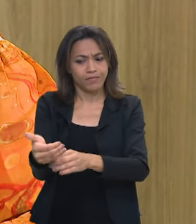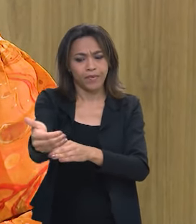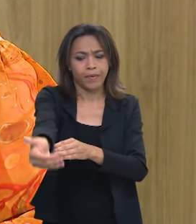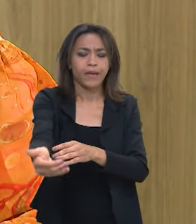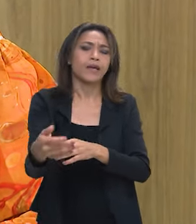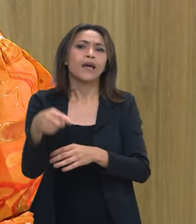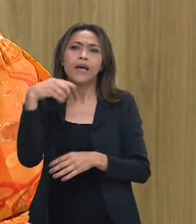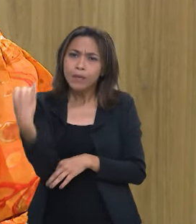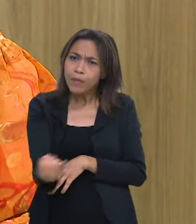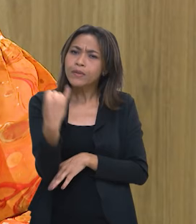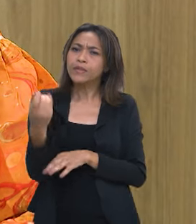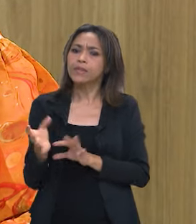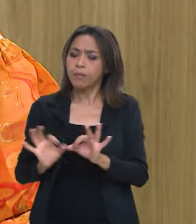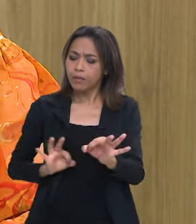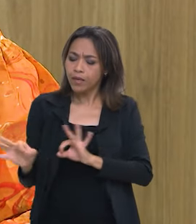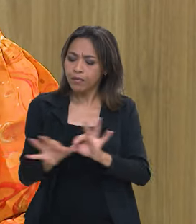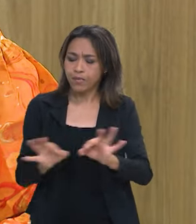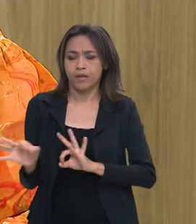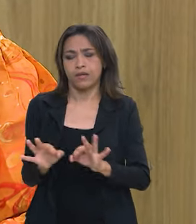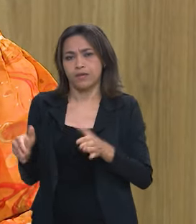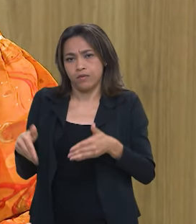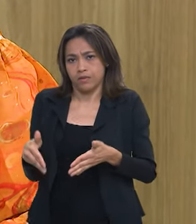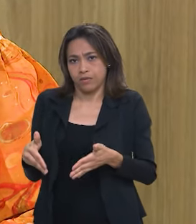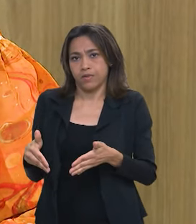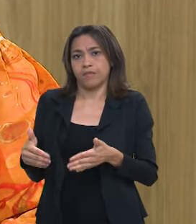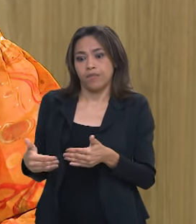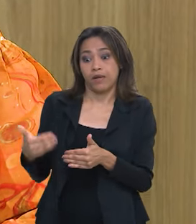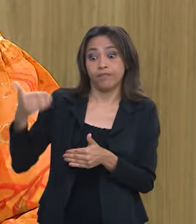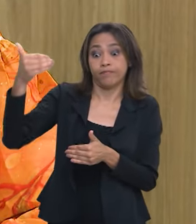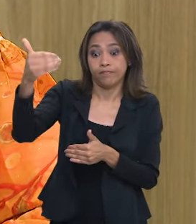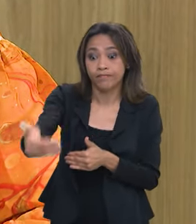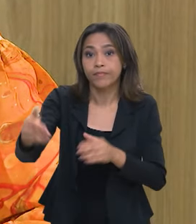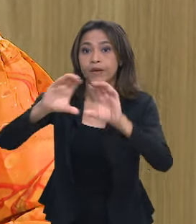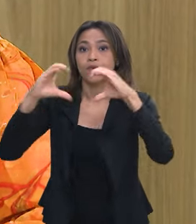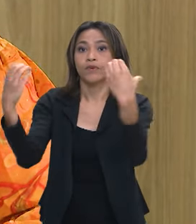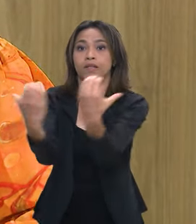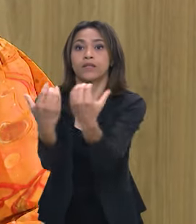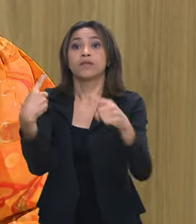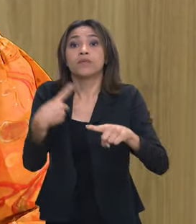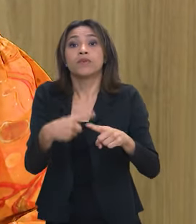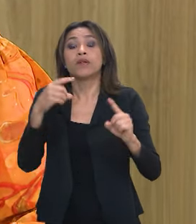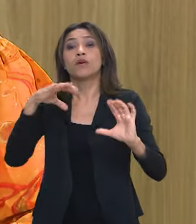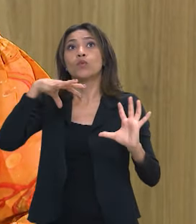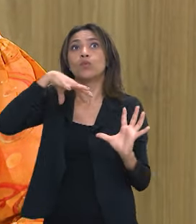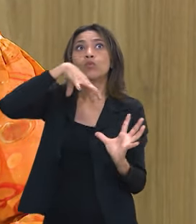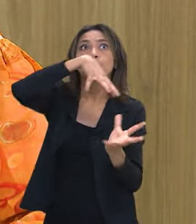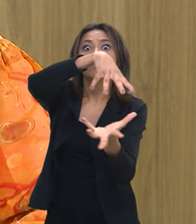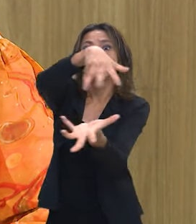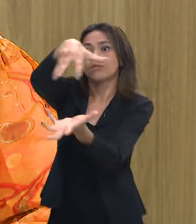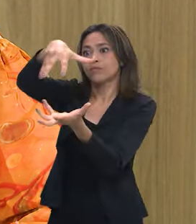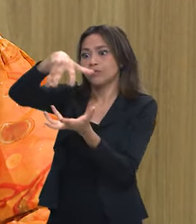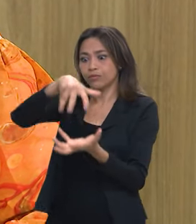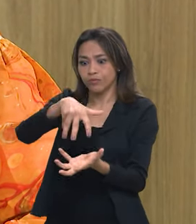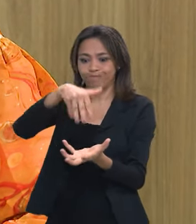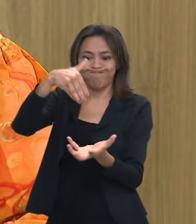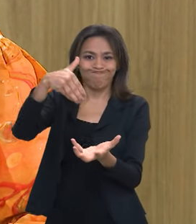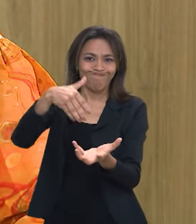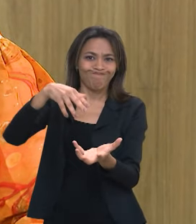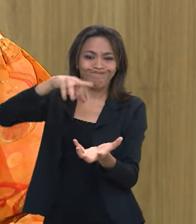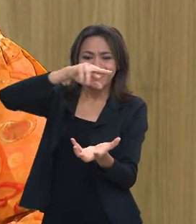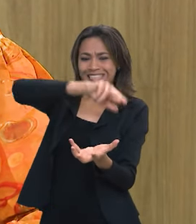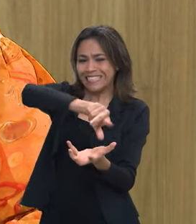importante essa preparação porque como eu disse cada vez mais o mundo se depara